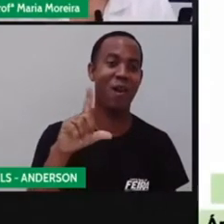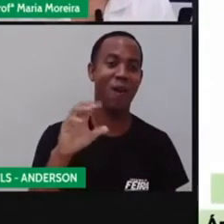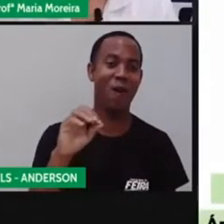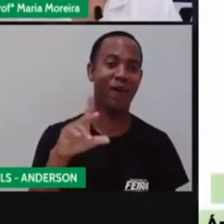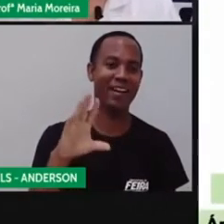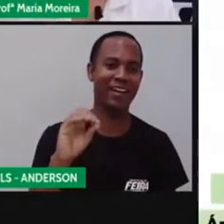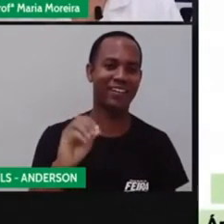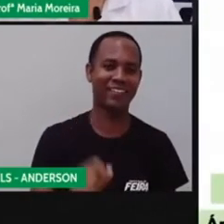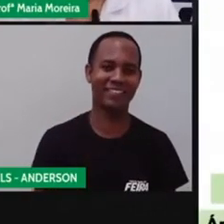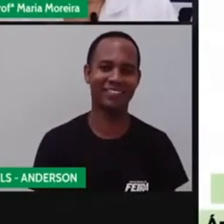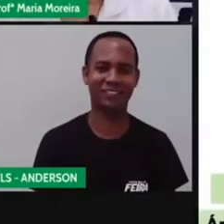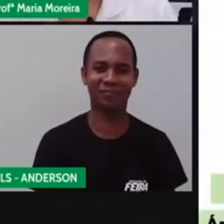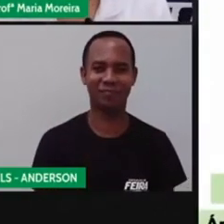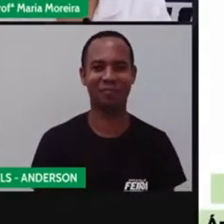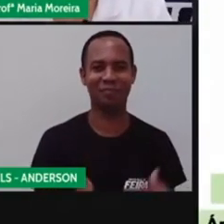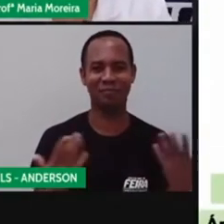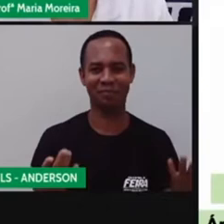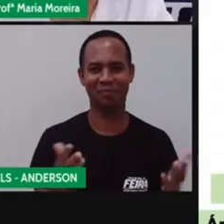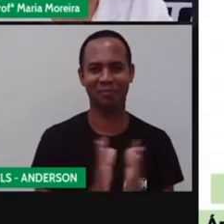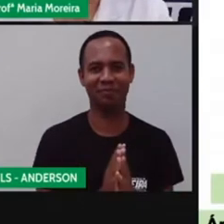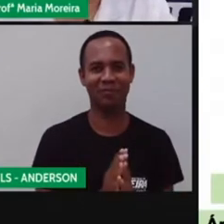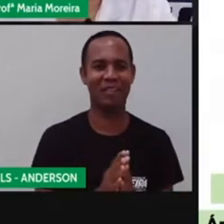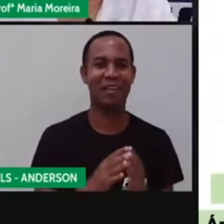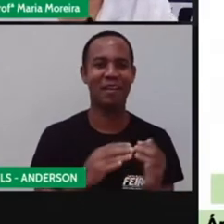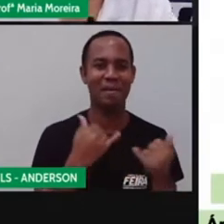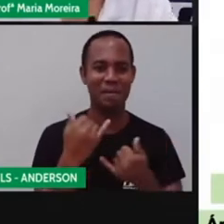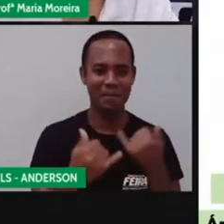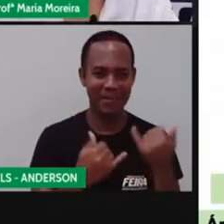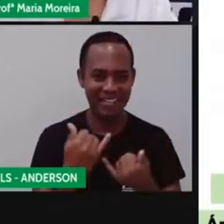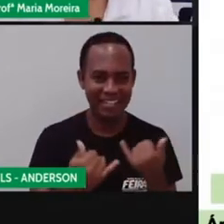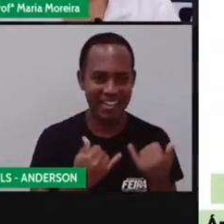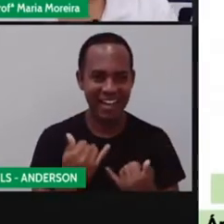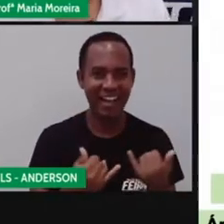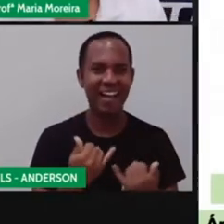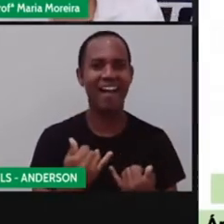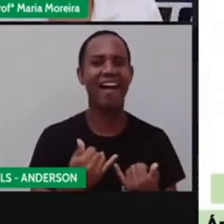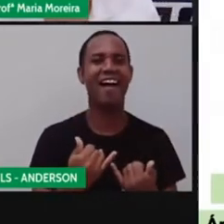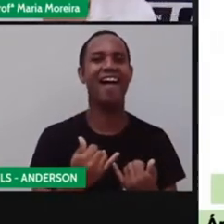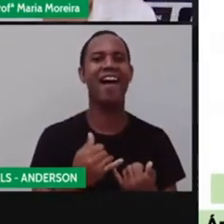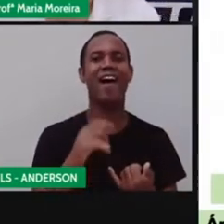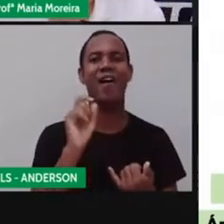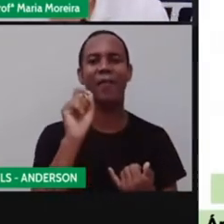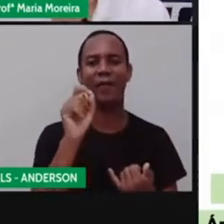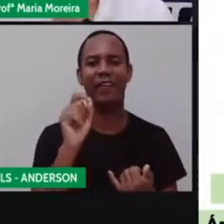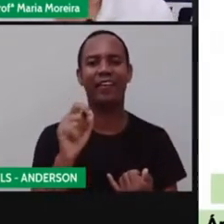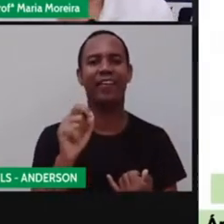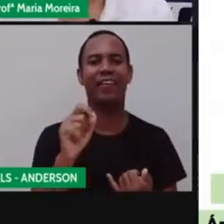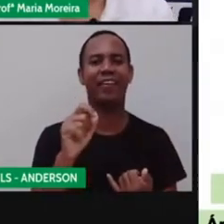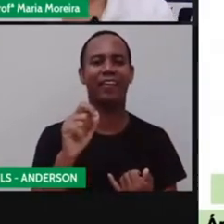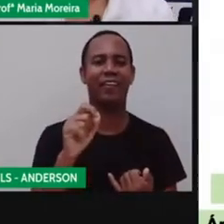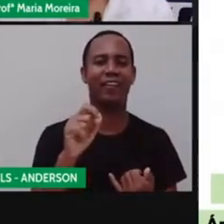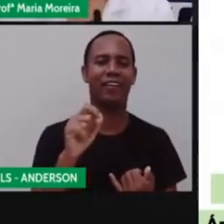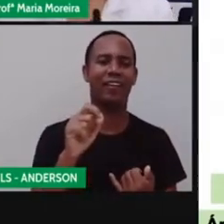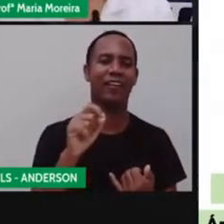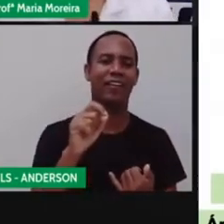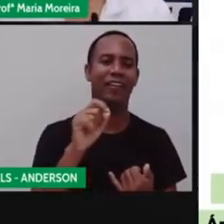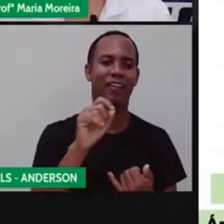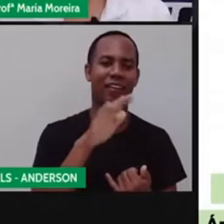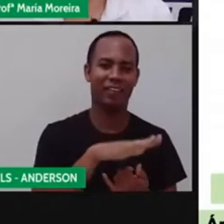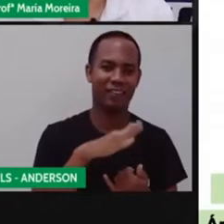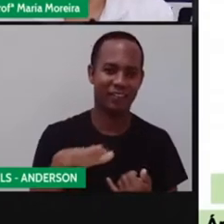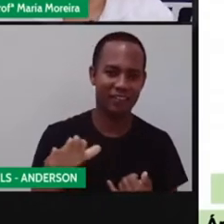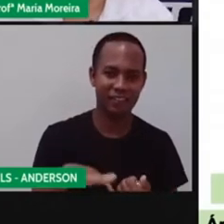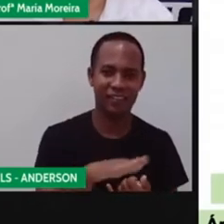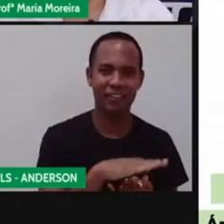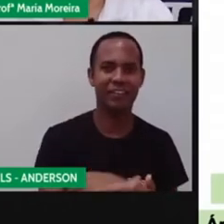Vamos lá. O brincar é direito da criança. Vamos continuar aí, né? Com a nossa temática da semana.